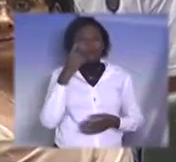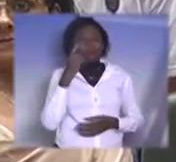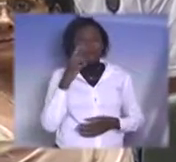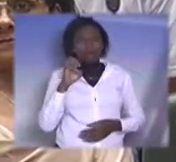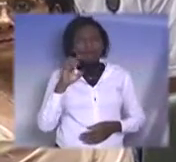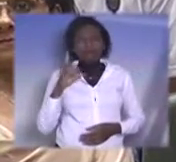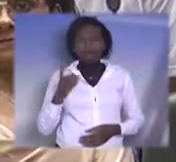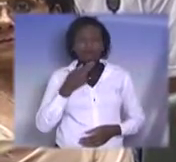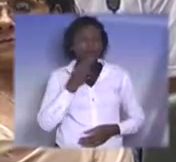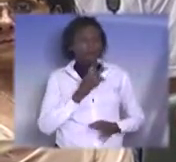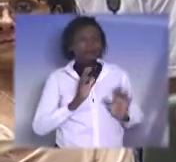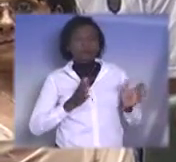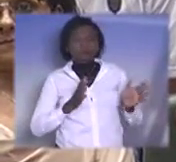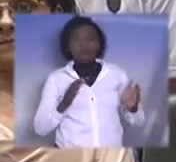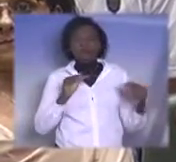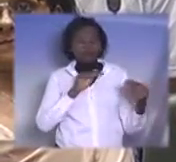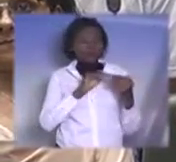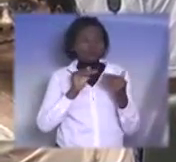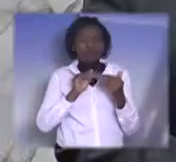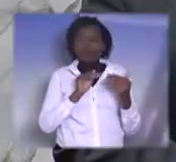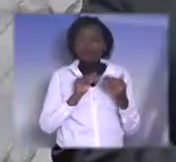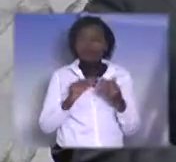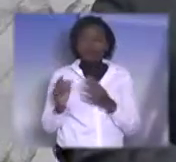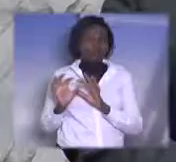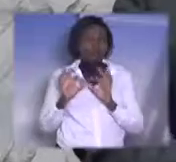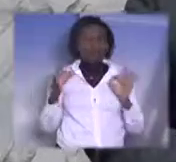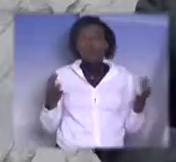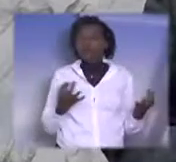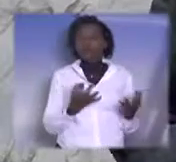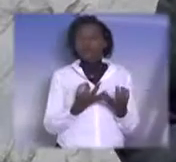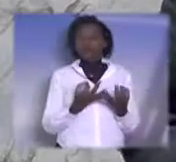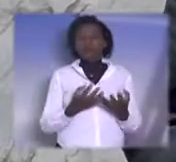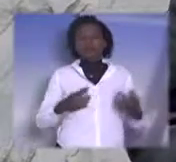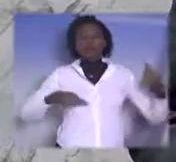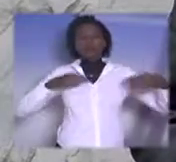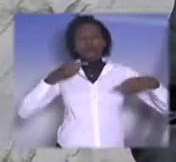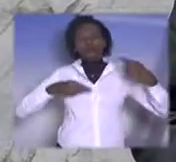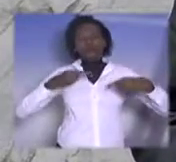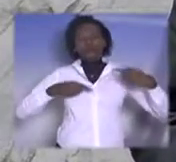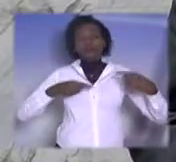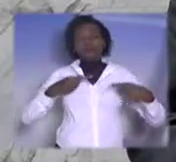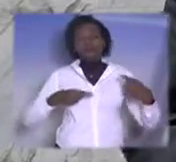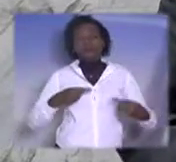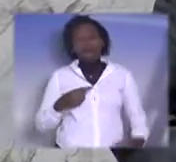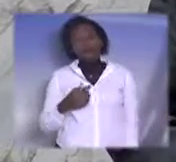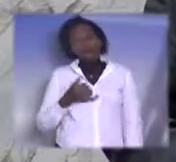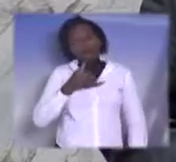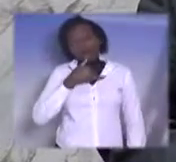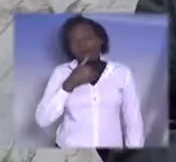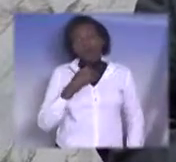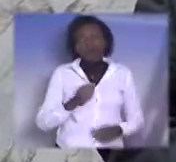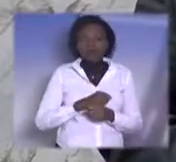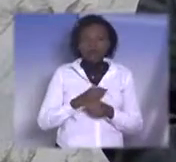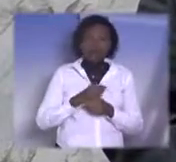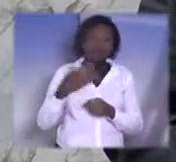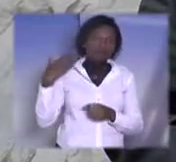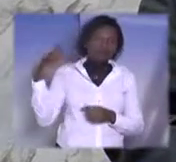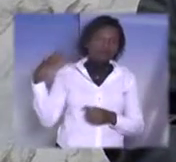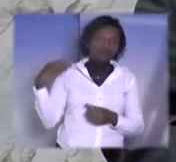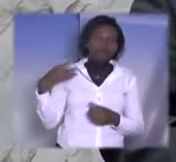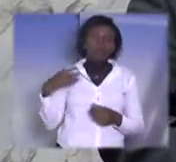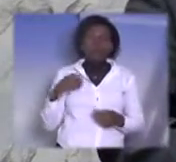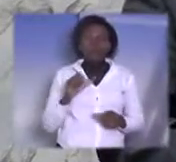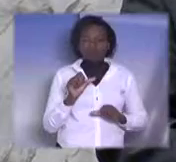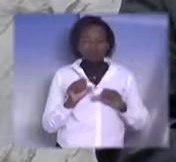claro o nosso recado, concordo em grau número de gênero, viu Edi? A política, infelizmente, nos últimos anos, se tornou